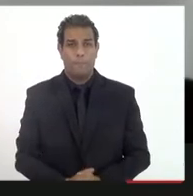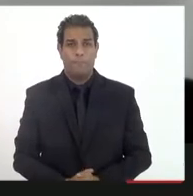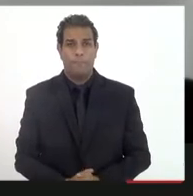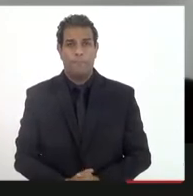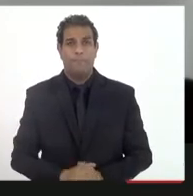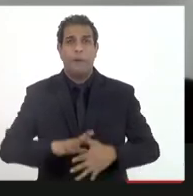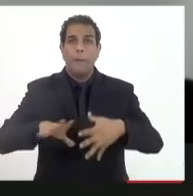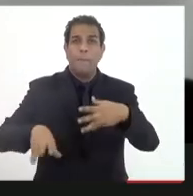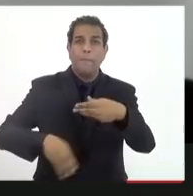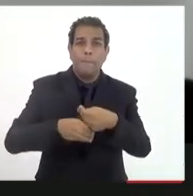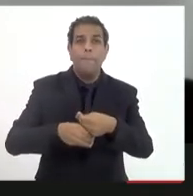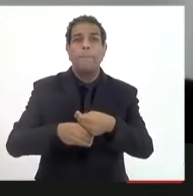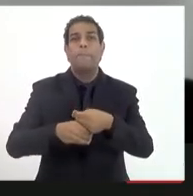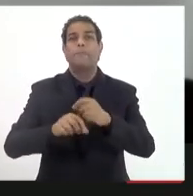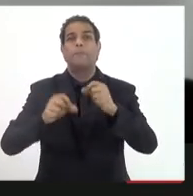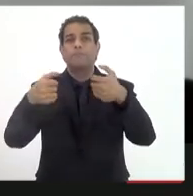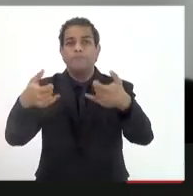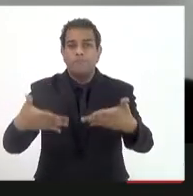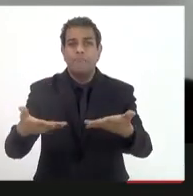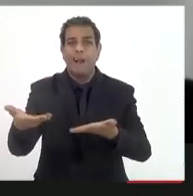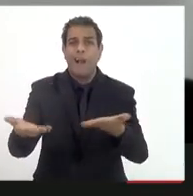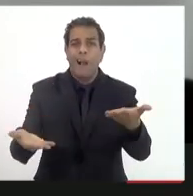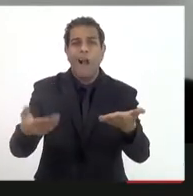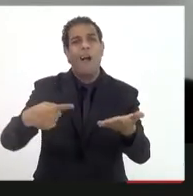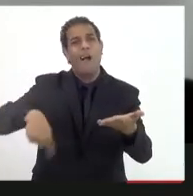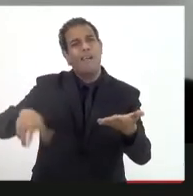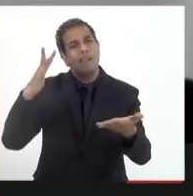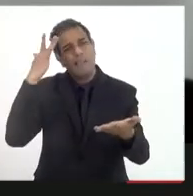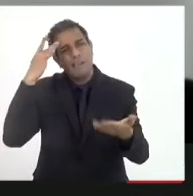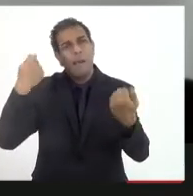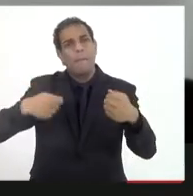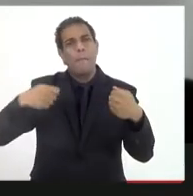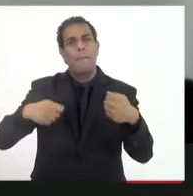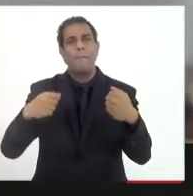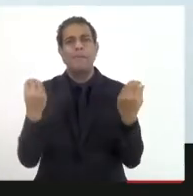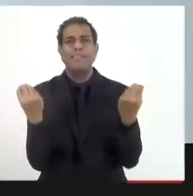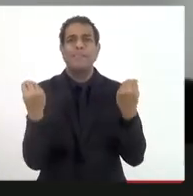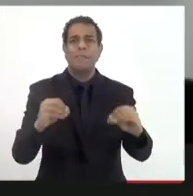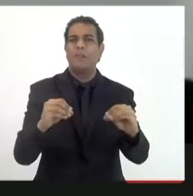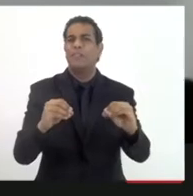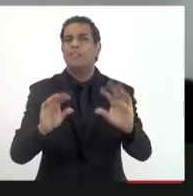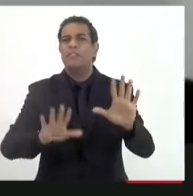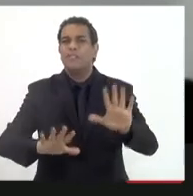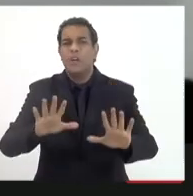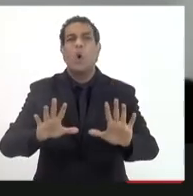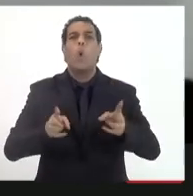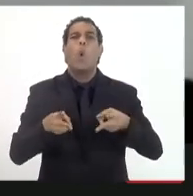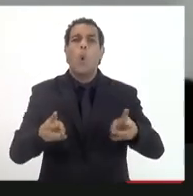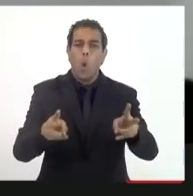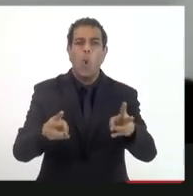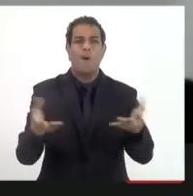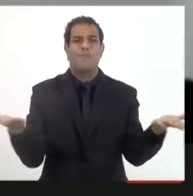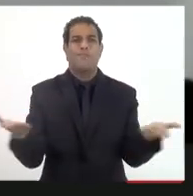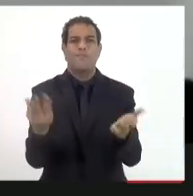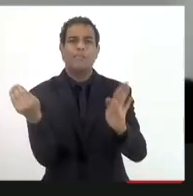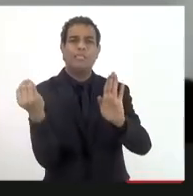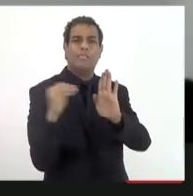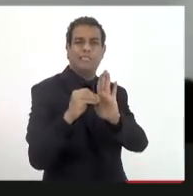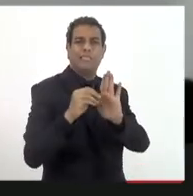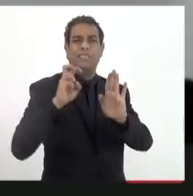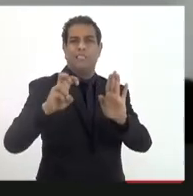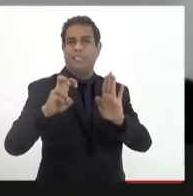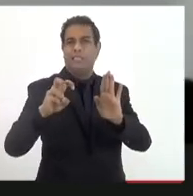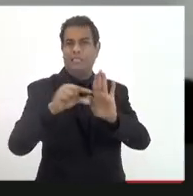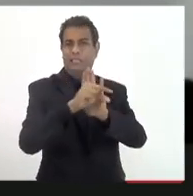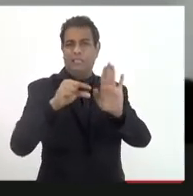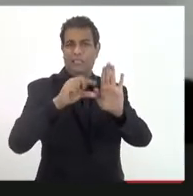crédito do fundo, do saldo apurado em balanço, eu acho que a gente não pode colocar poder aí, não, tem que manter o que está no parágrafo 5º do artigo